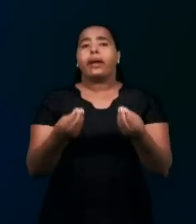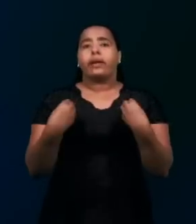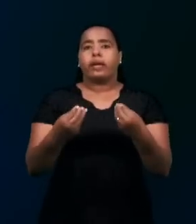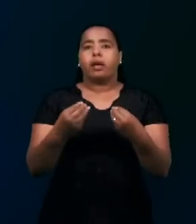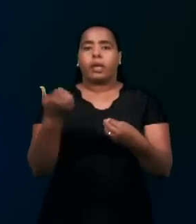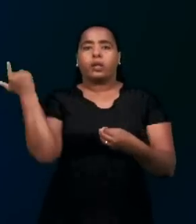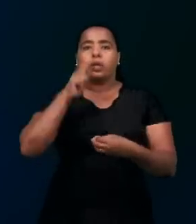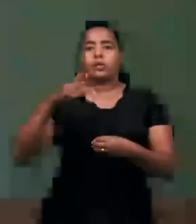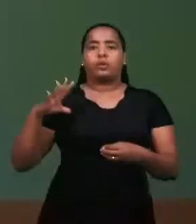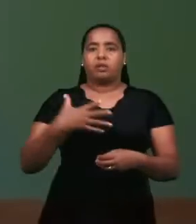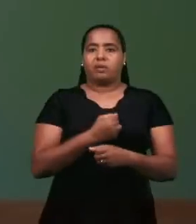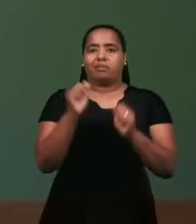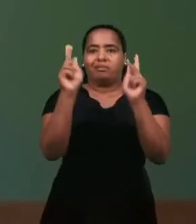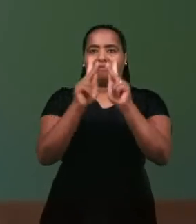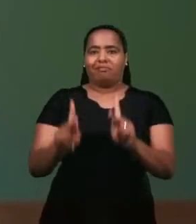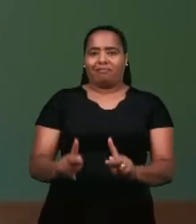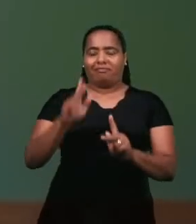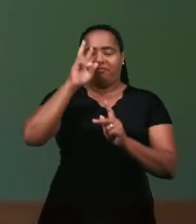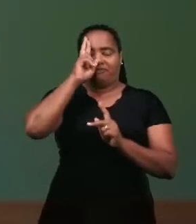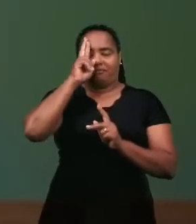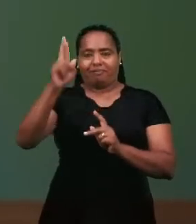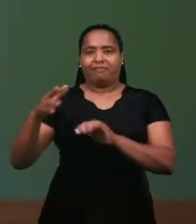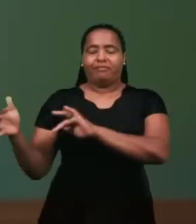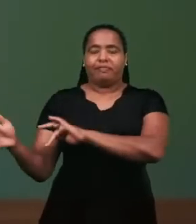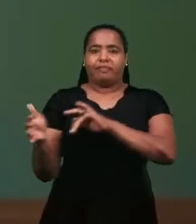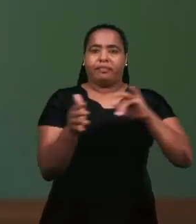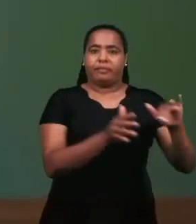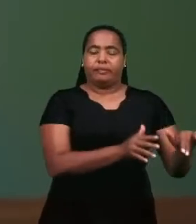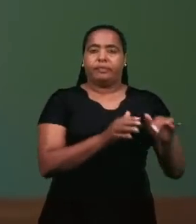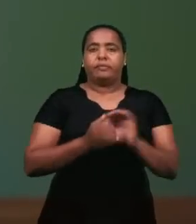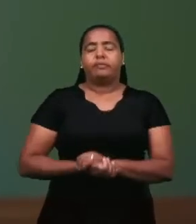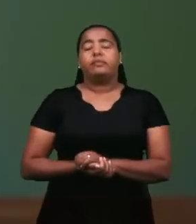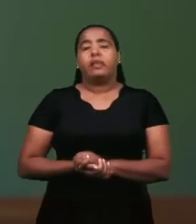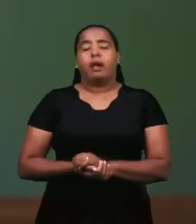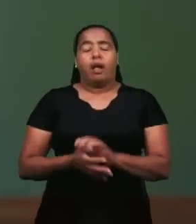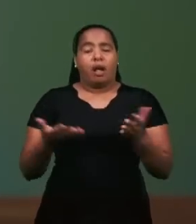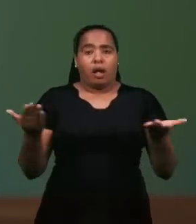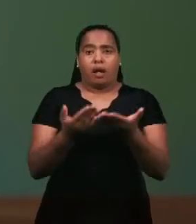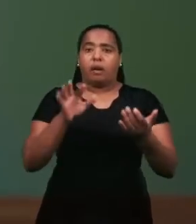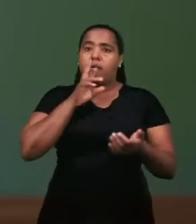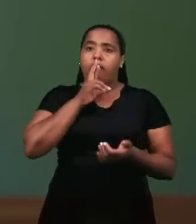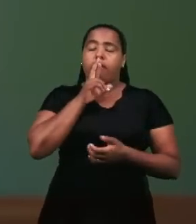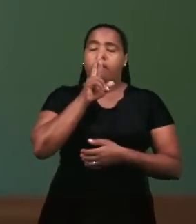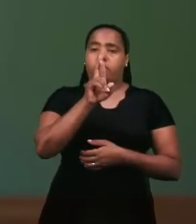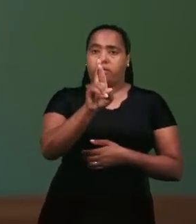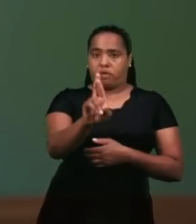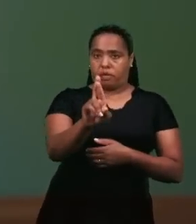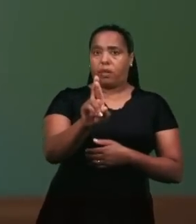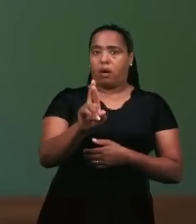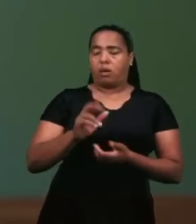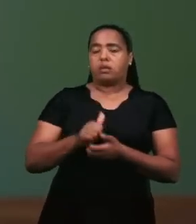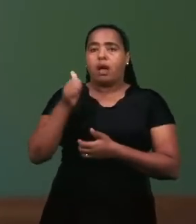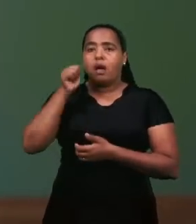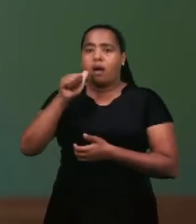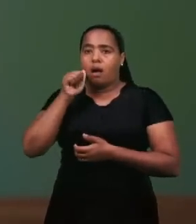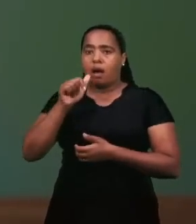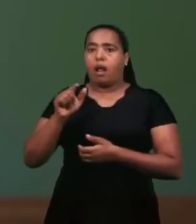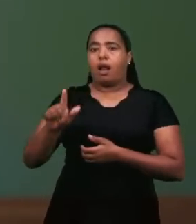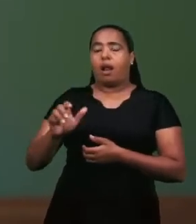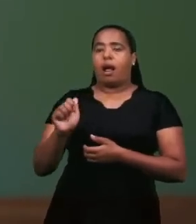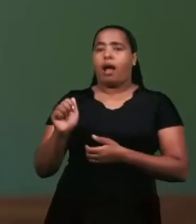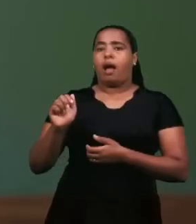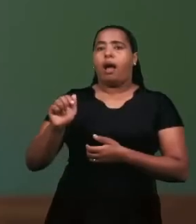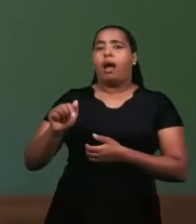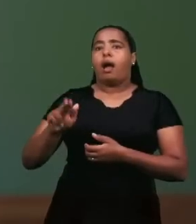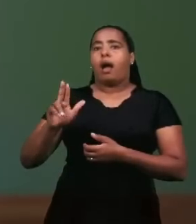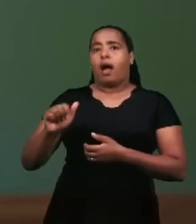Amém. A paz, Senhor. Eu quero chamar a atenção para essa resposta dada pela nossa irmã de lá, de Água Dulce, no